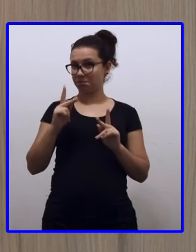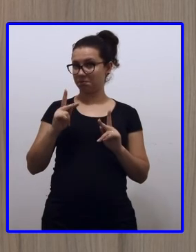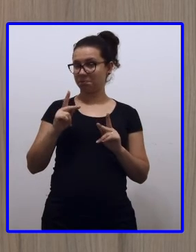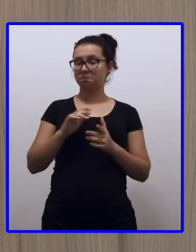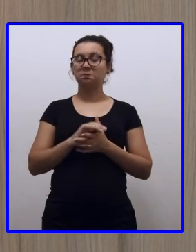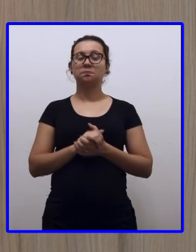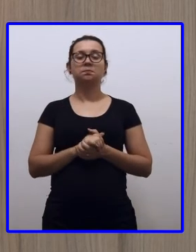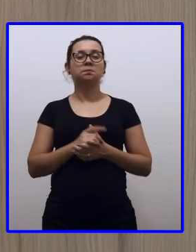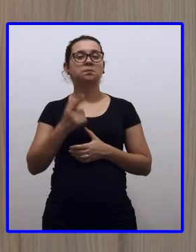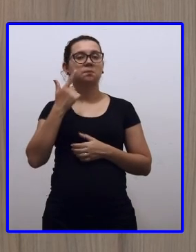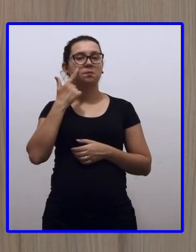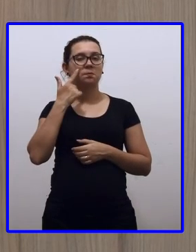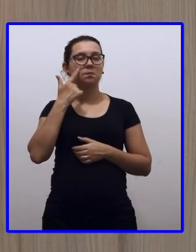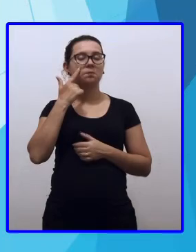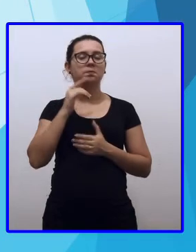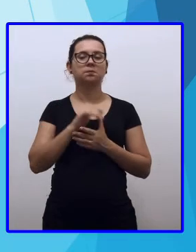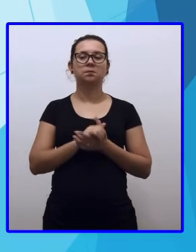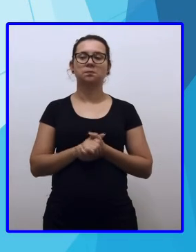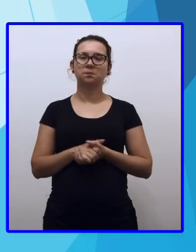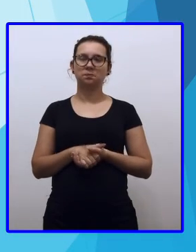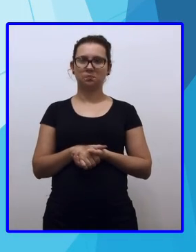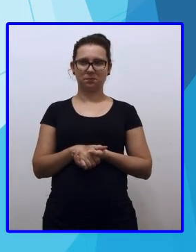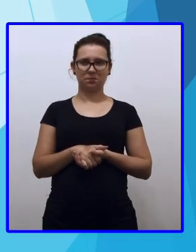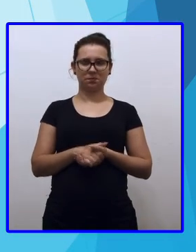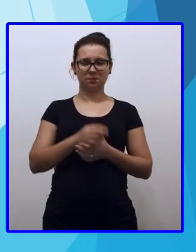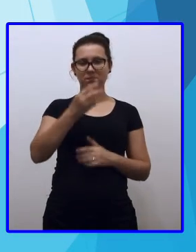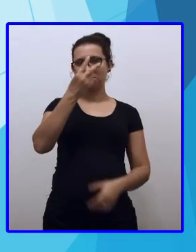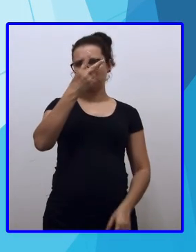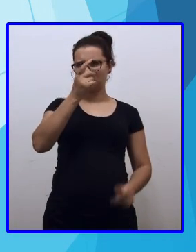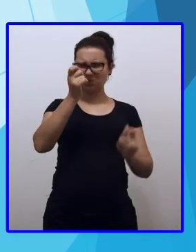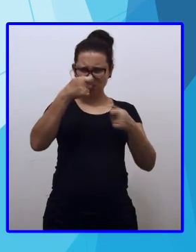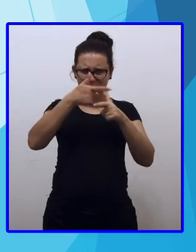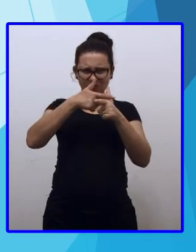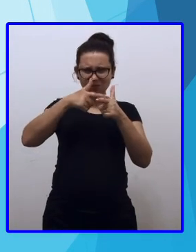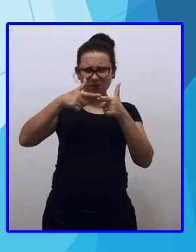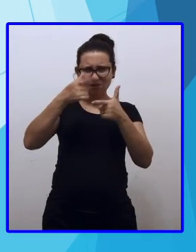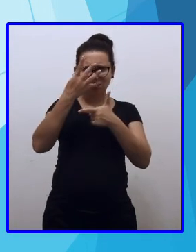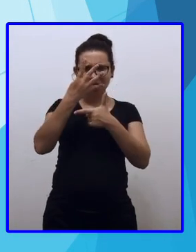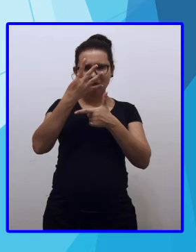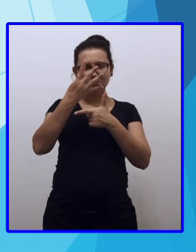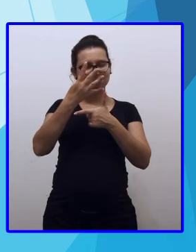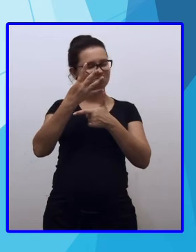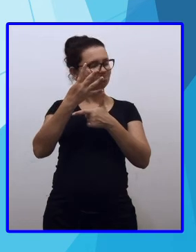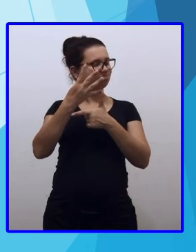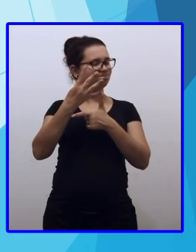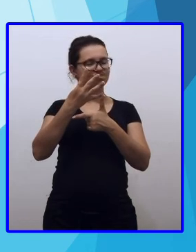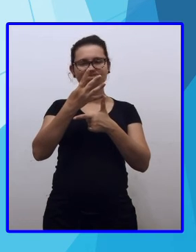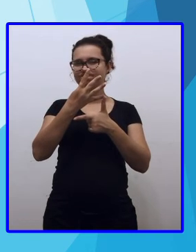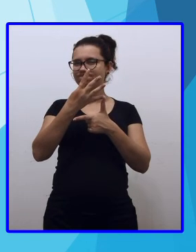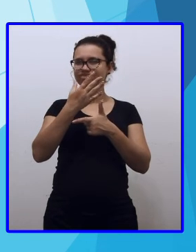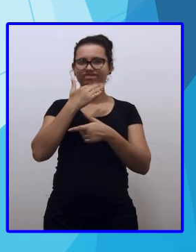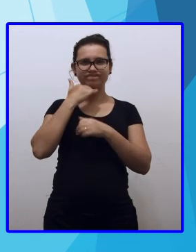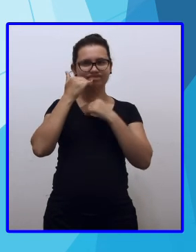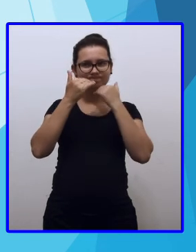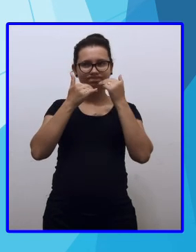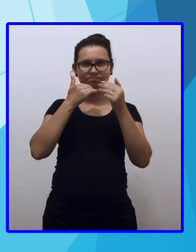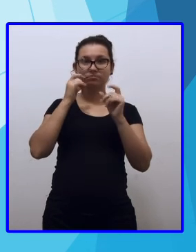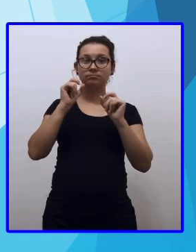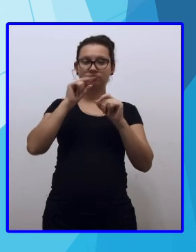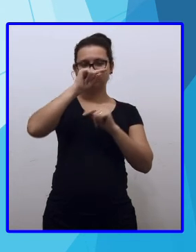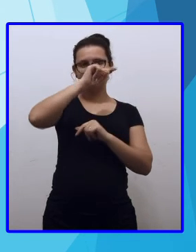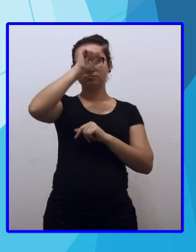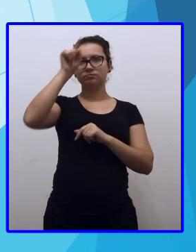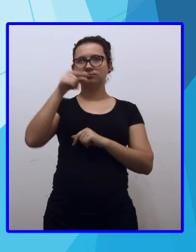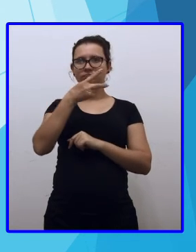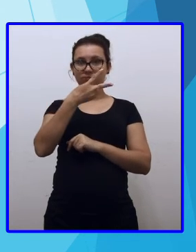olha lá o que nós vamos fazer. Dois, dá para dividir por quatro? Não. Vou pegar o vinte e quatro.